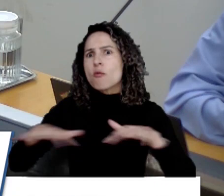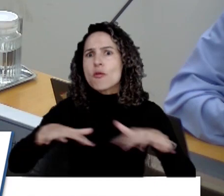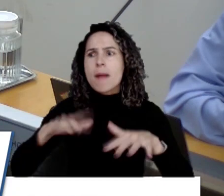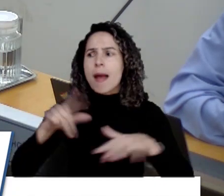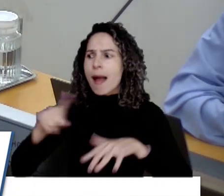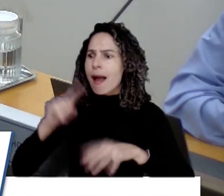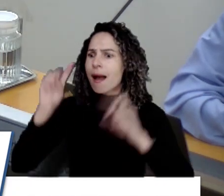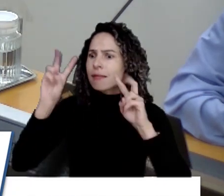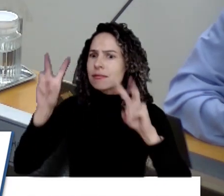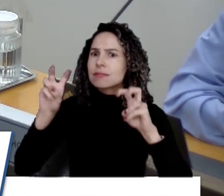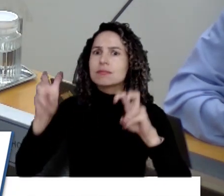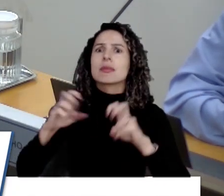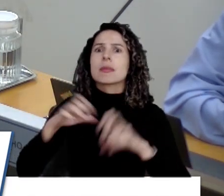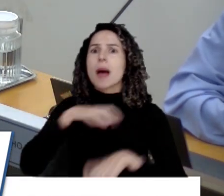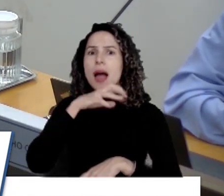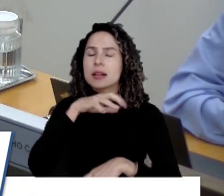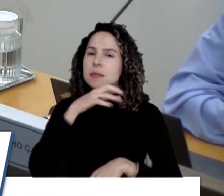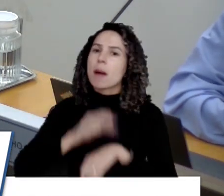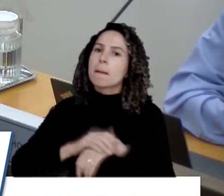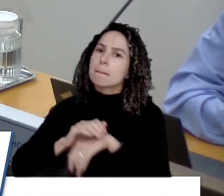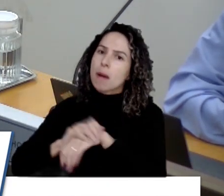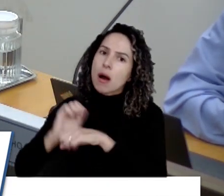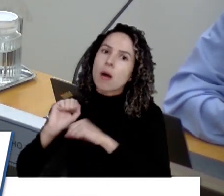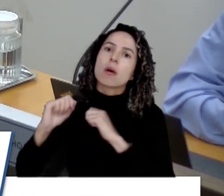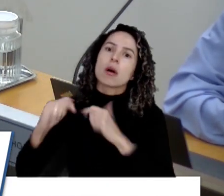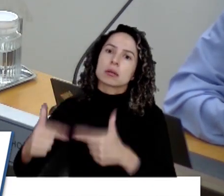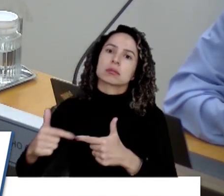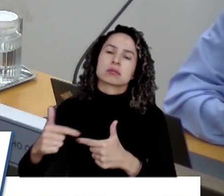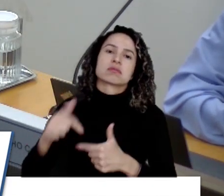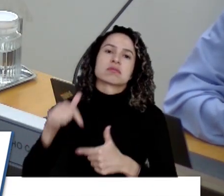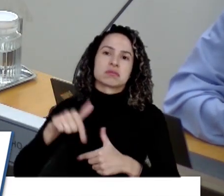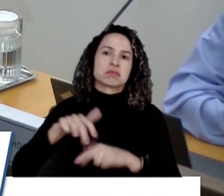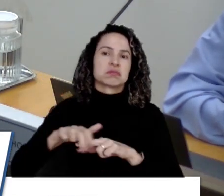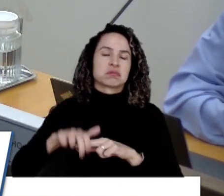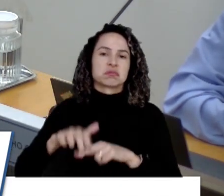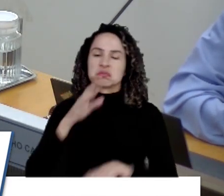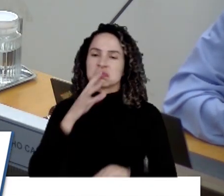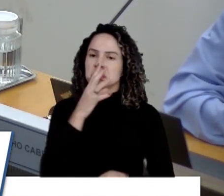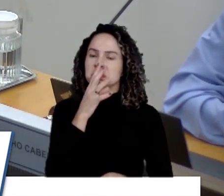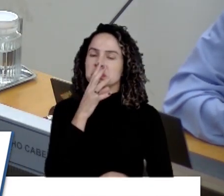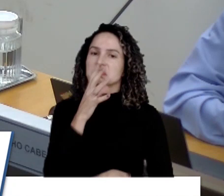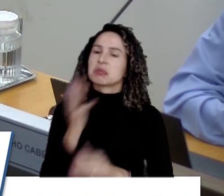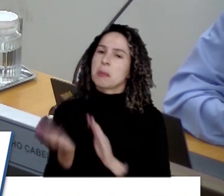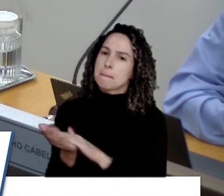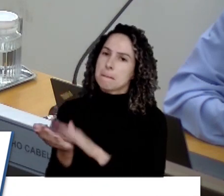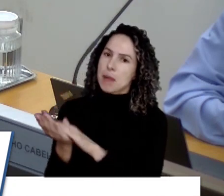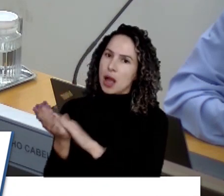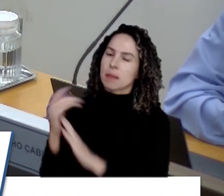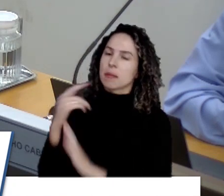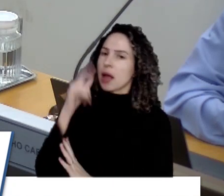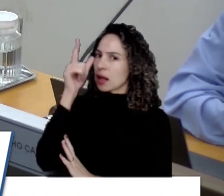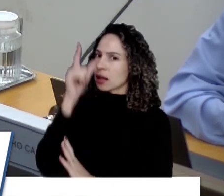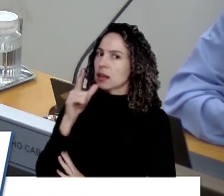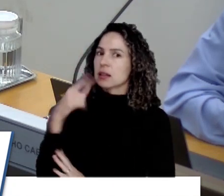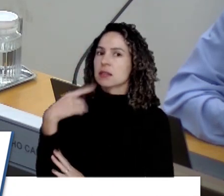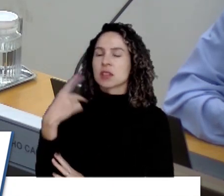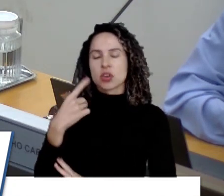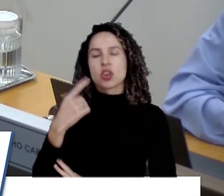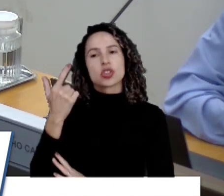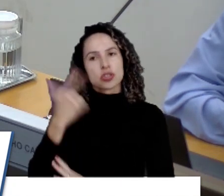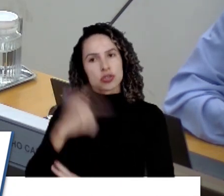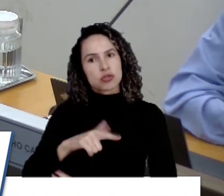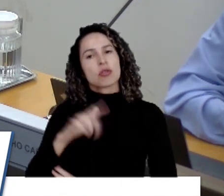depois que ela fez parte dessas cadeiras legislativas aqui. Então, só parabenizar a Lintze e rebater